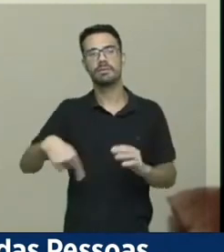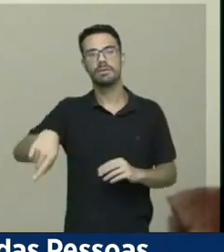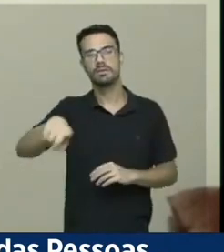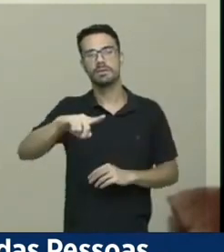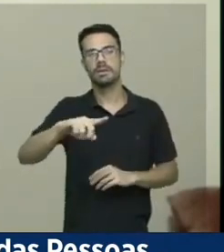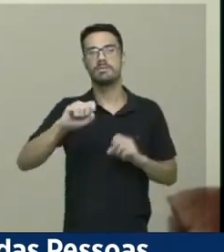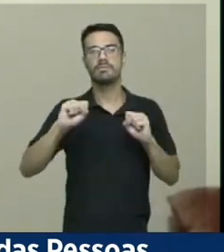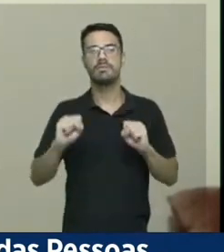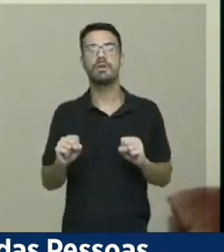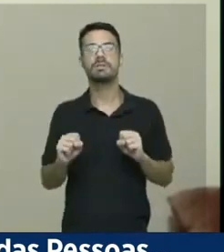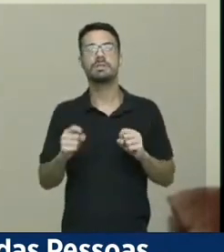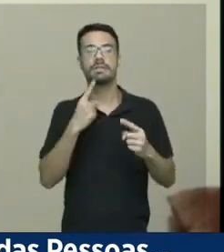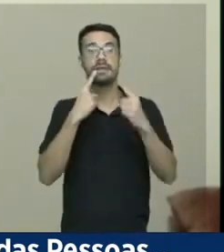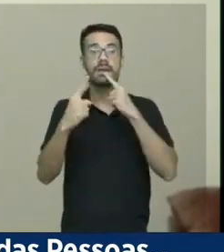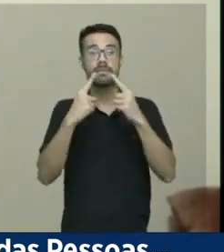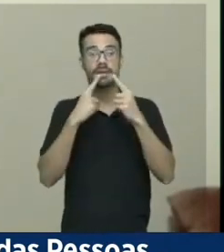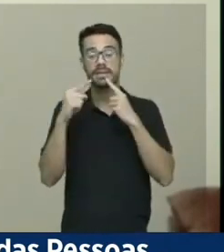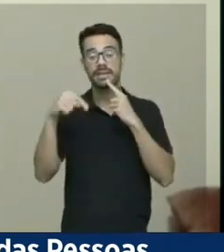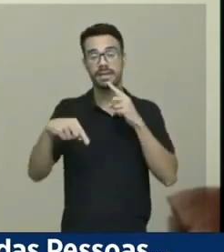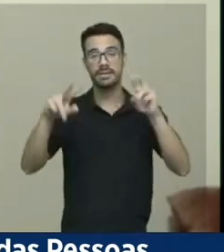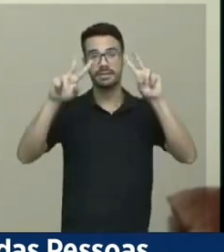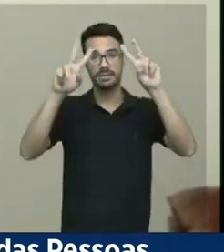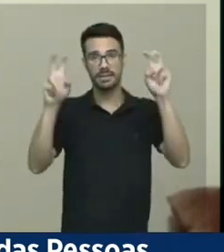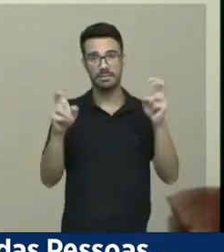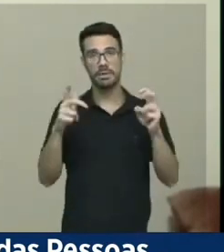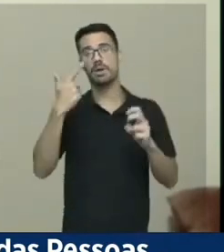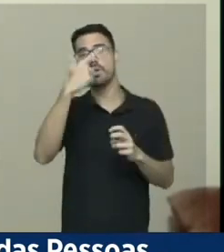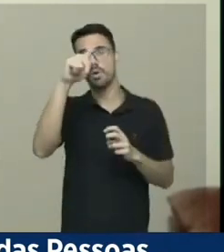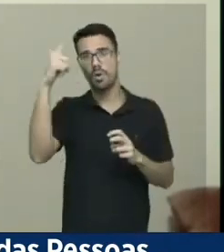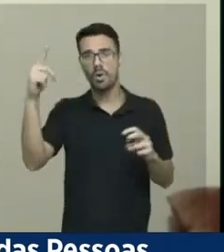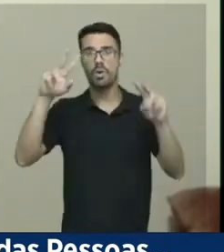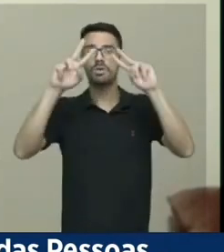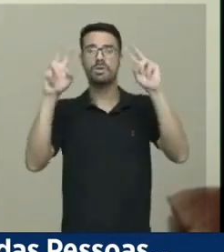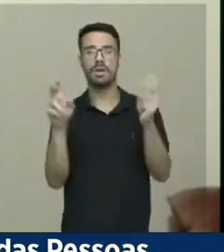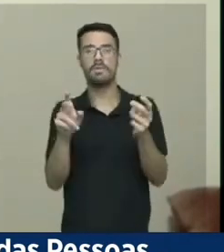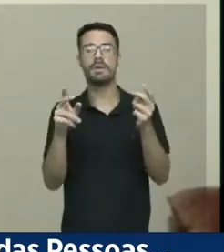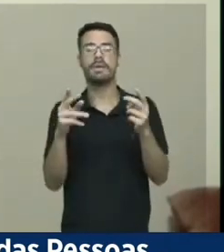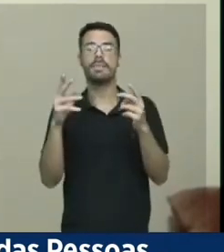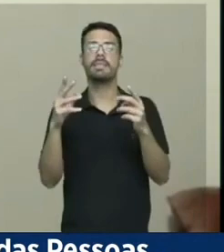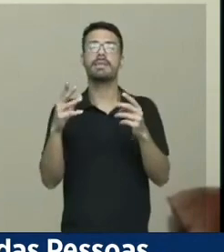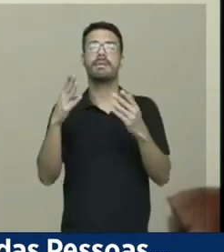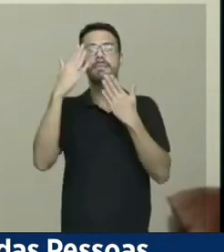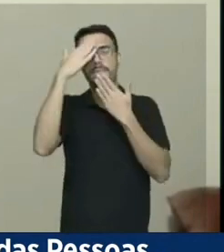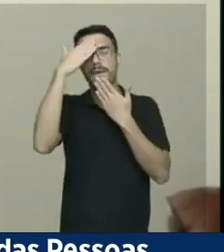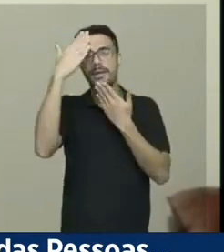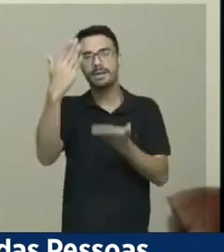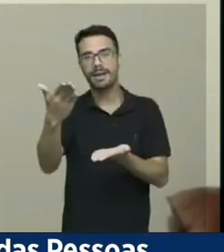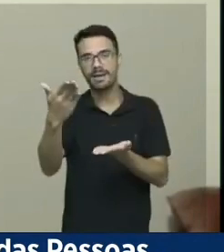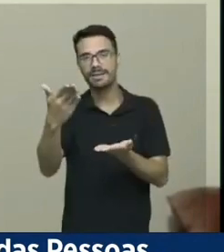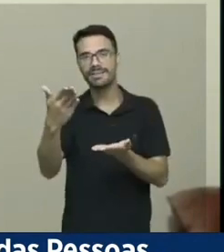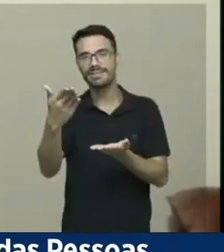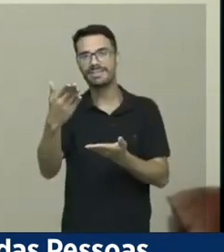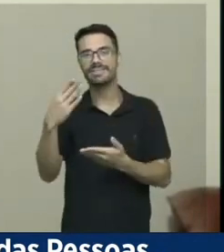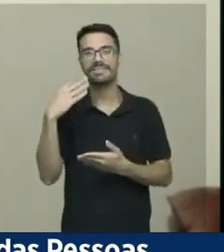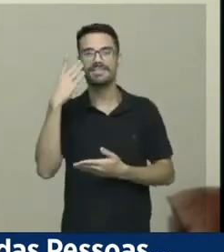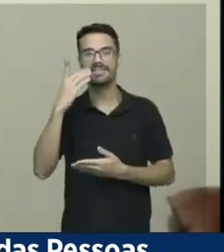seguir debatendo este e outros temas. Muito obrigado, deputada Érica Pucás, salvo equívoco da voz agora. Obrigado.